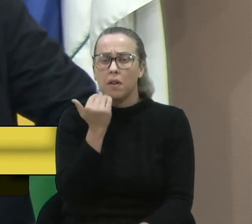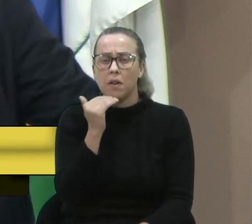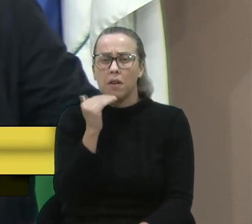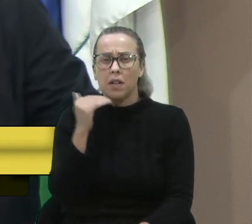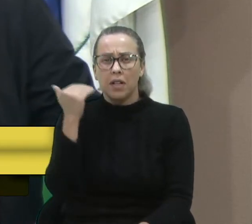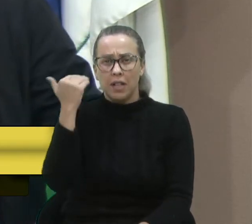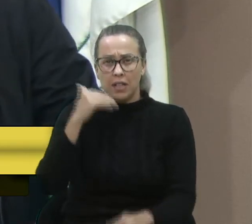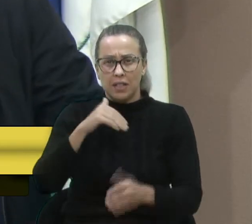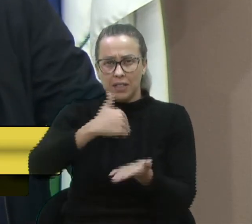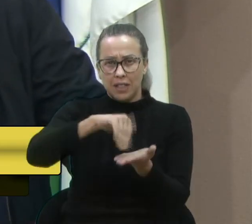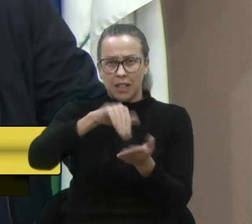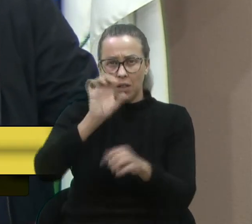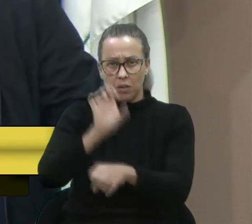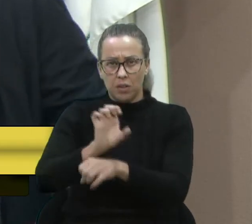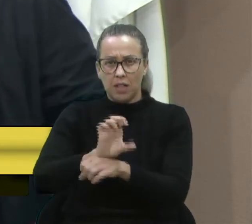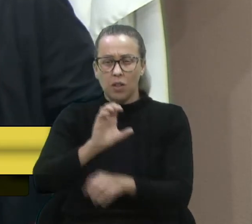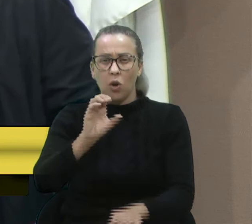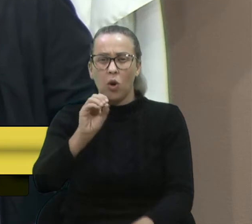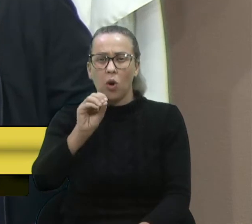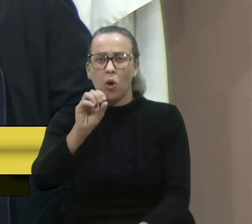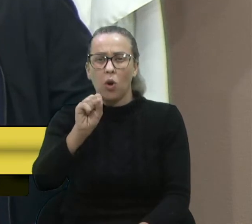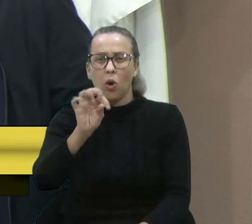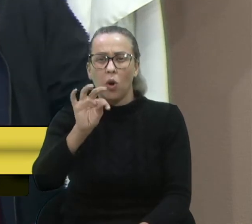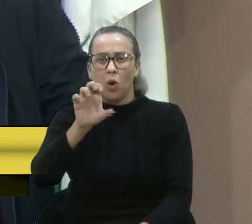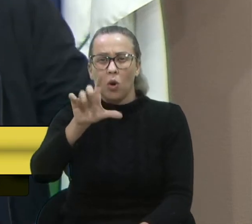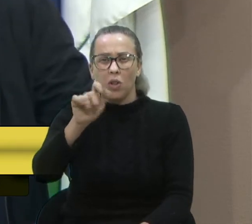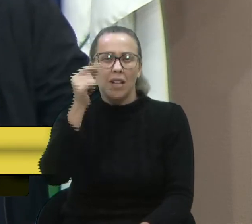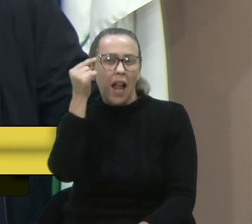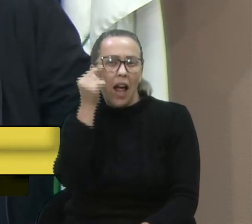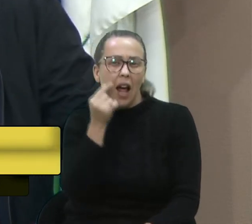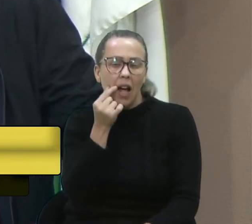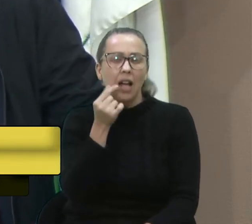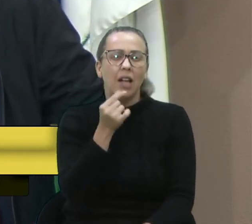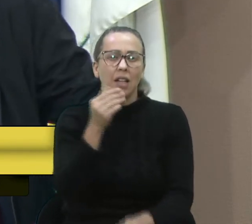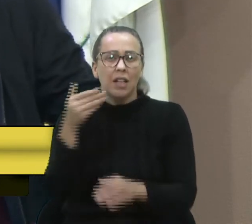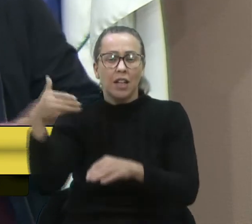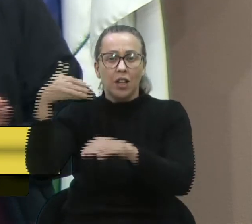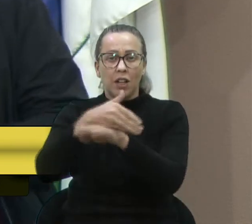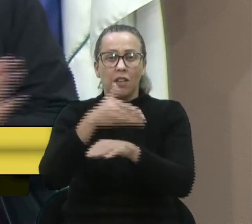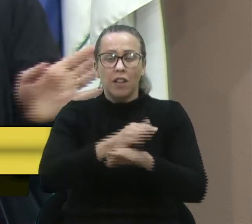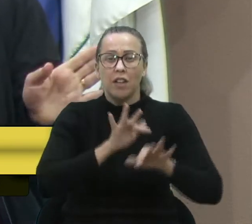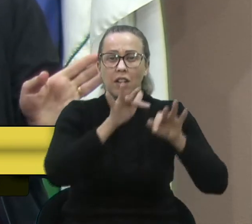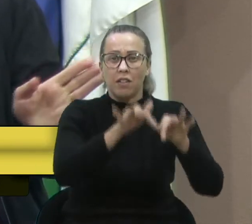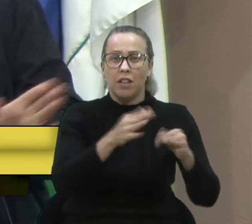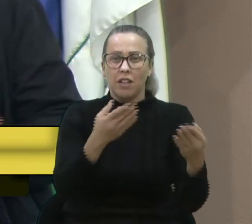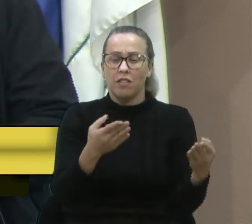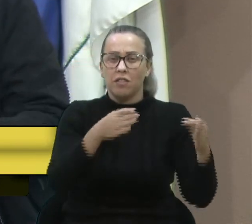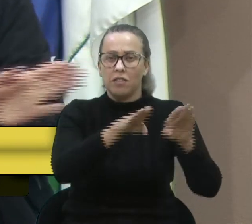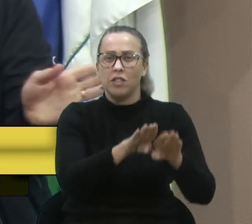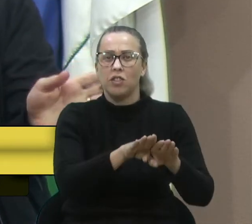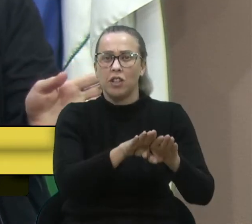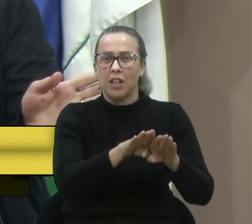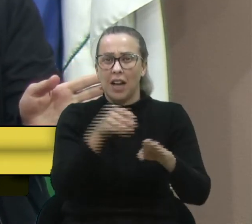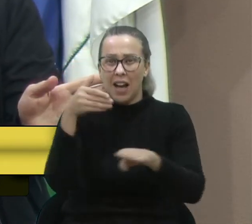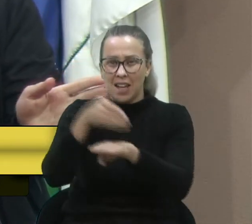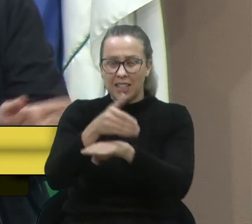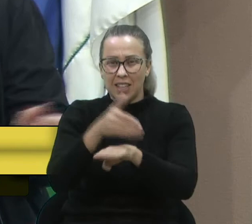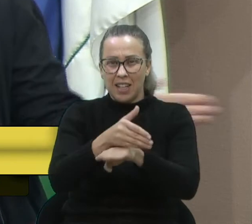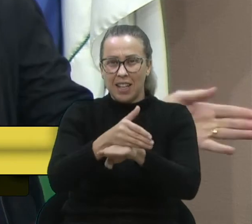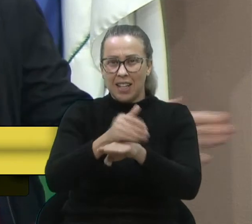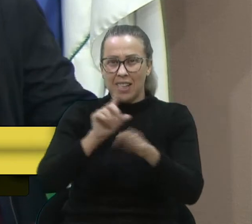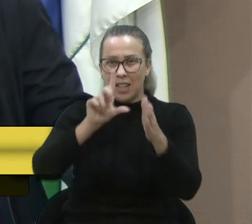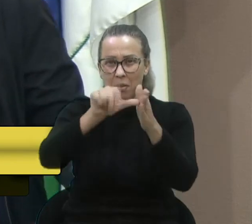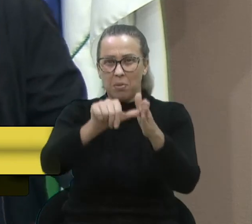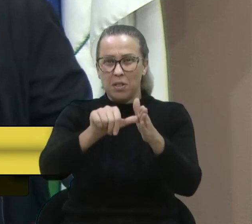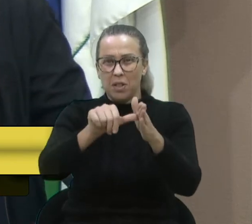do Estado, o Costela, que se prontificou, então, em vir concluir aquela, fechar aquela entrada pós-Iguatemi,